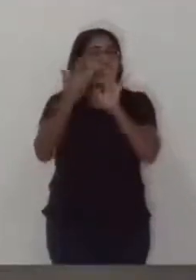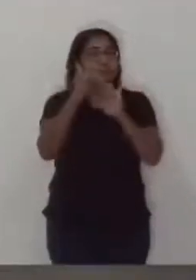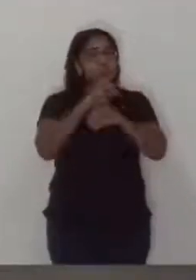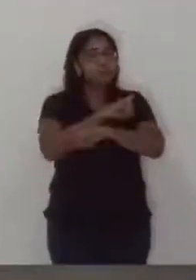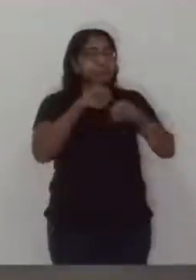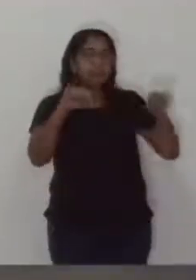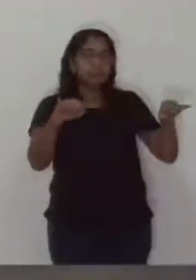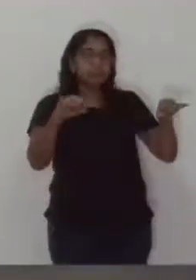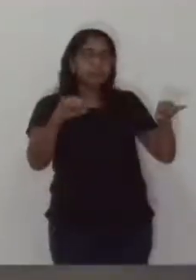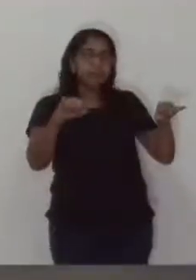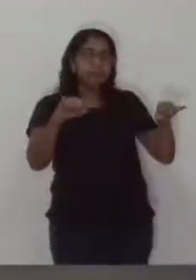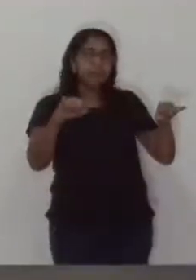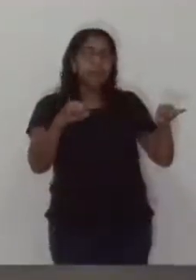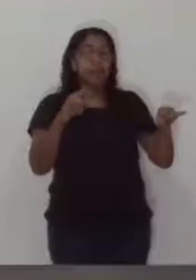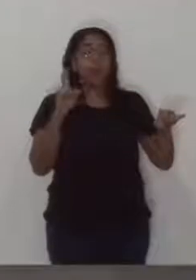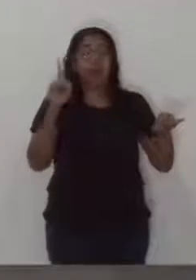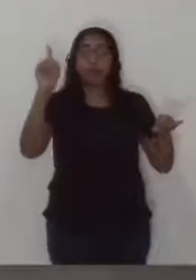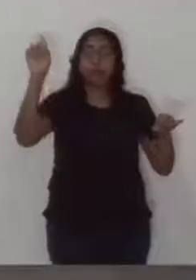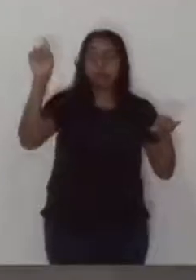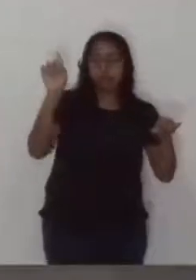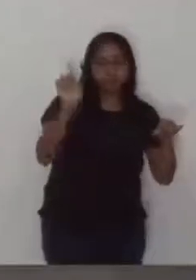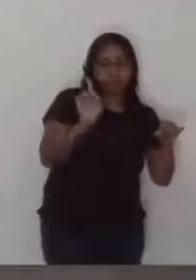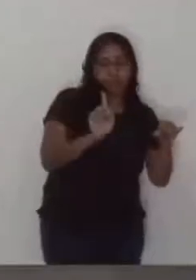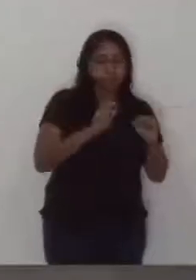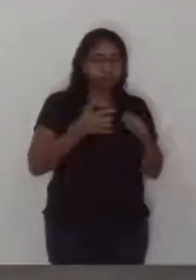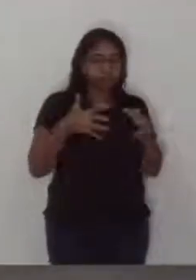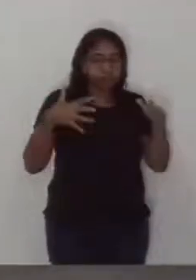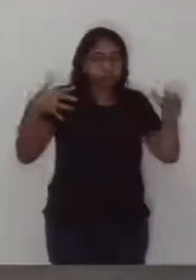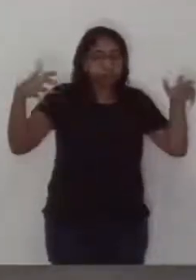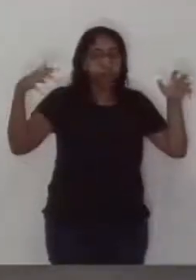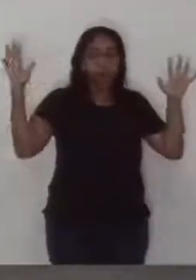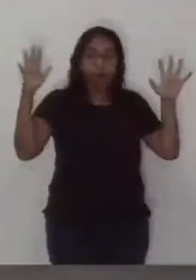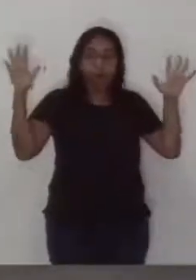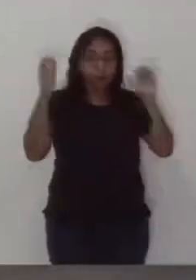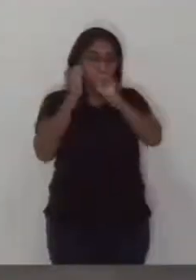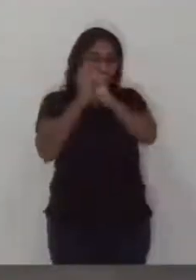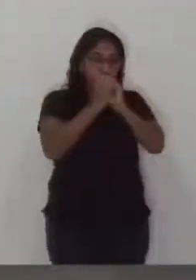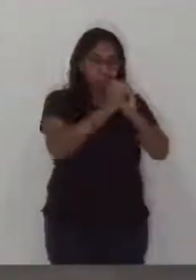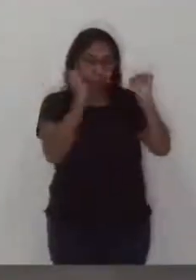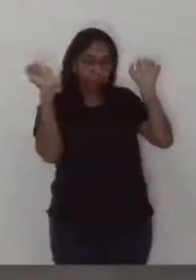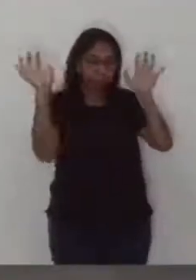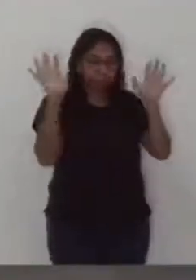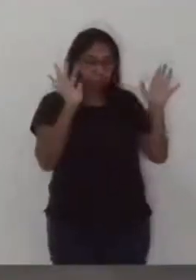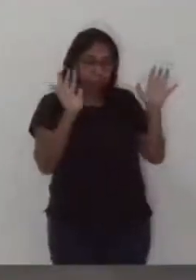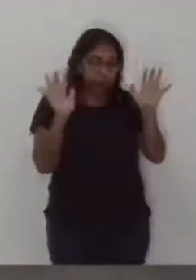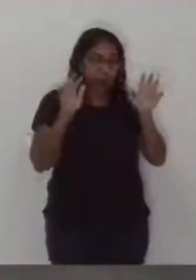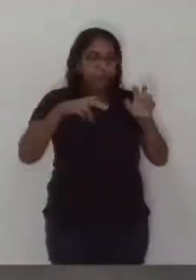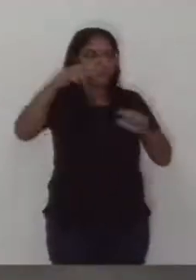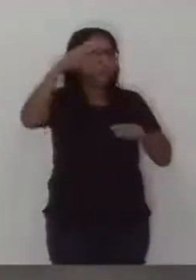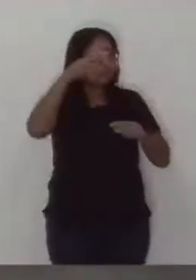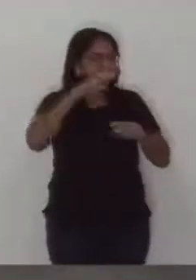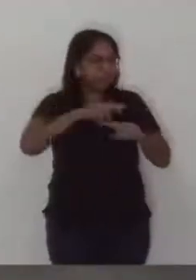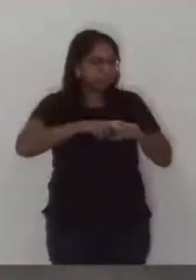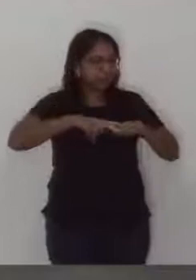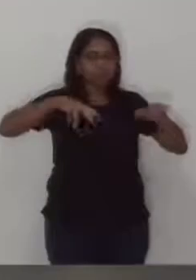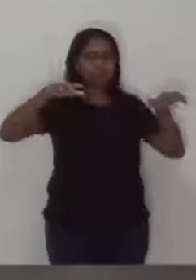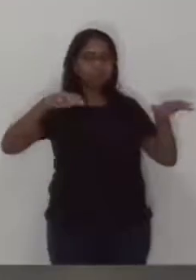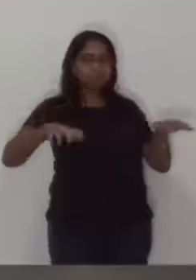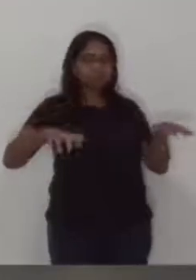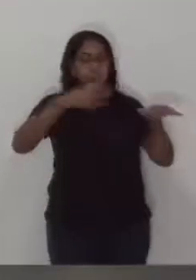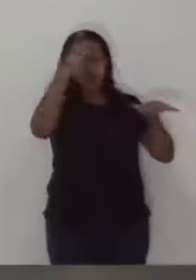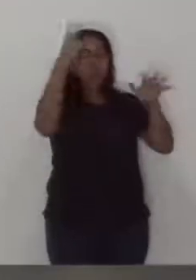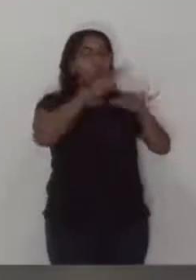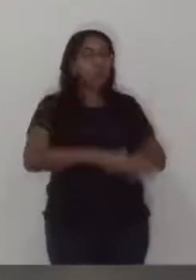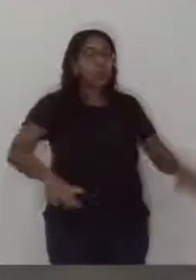discípulos, Quando o Filho do Homem vier em sua glória, acompanhado de todos os anjos, então se assentará em seu trono glorioso. Todos os